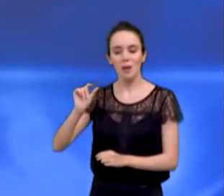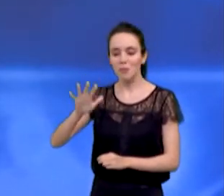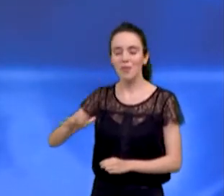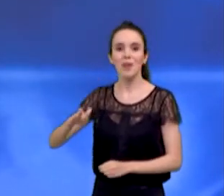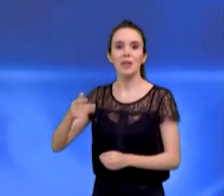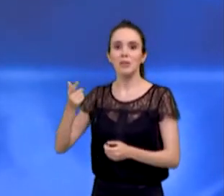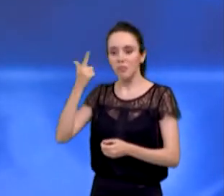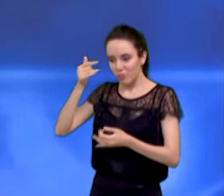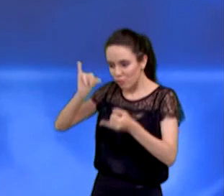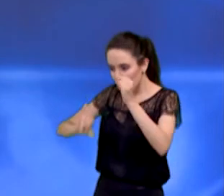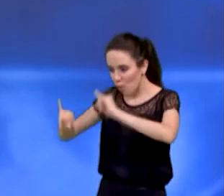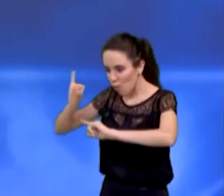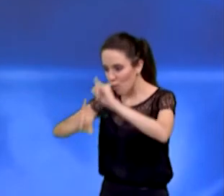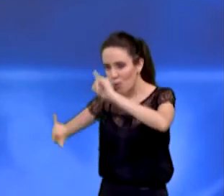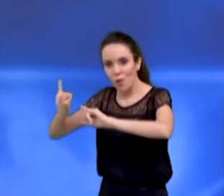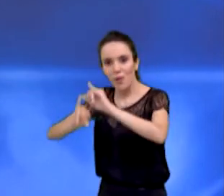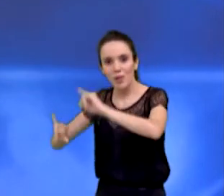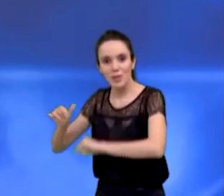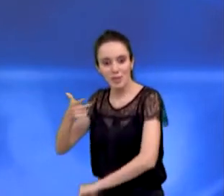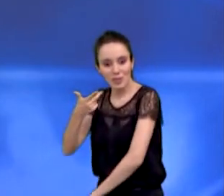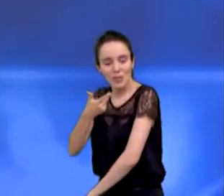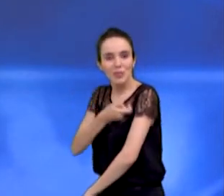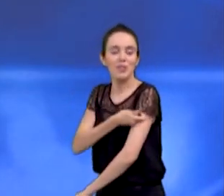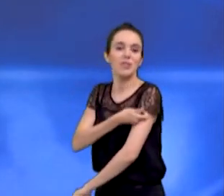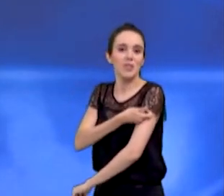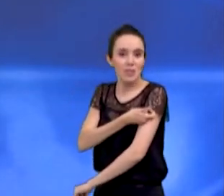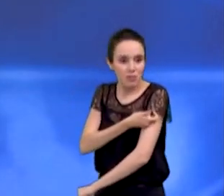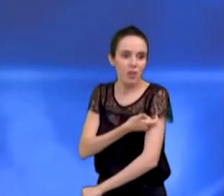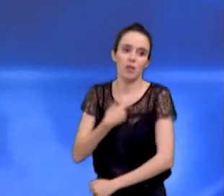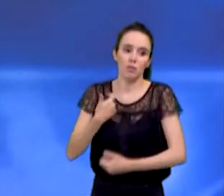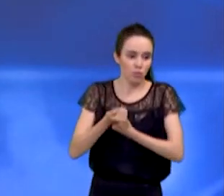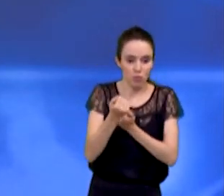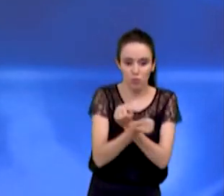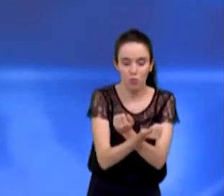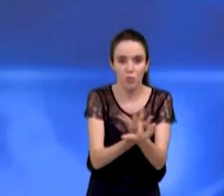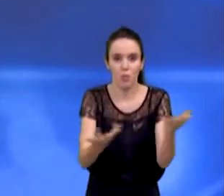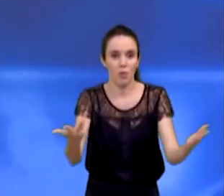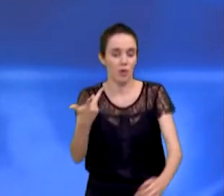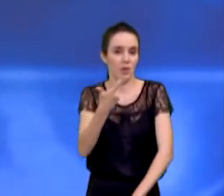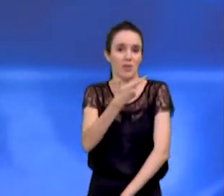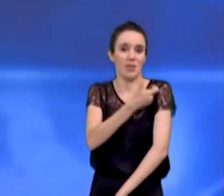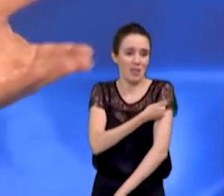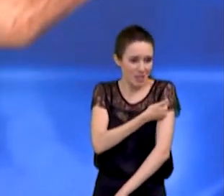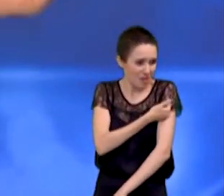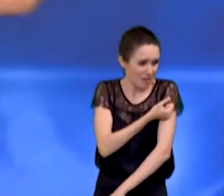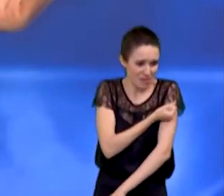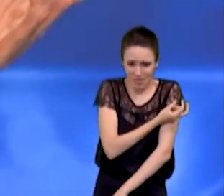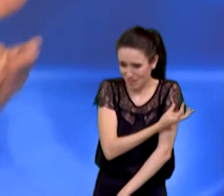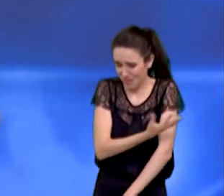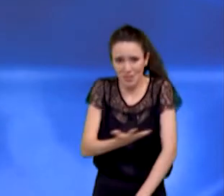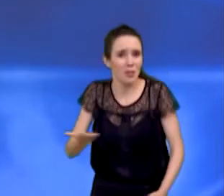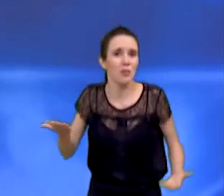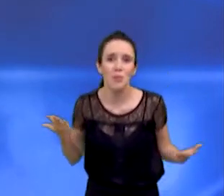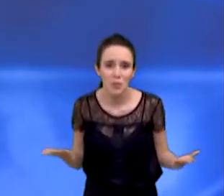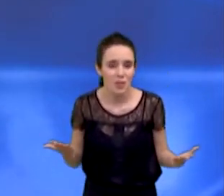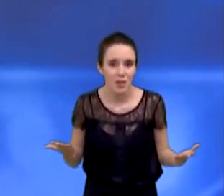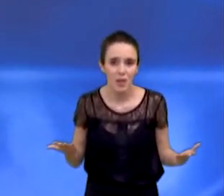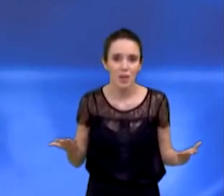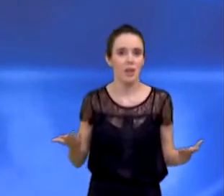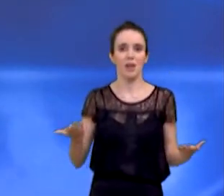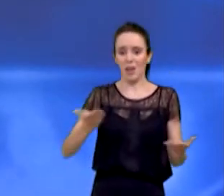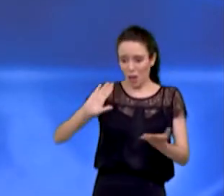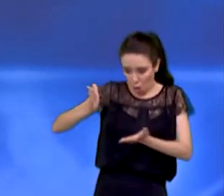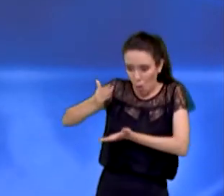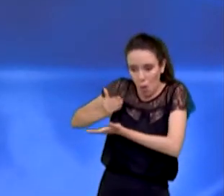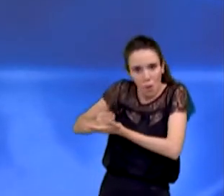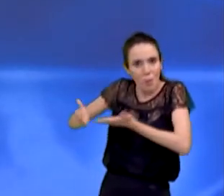temos 722 mil habitantes. Nós precisamos garantir 722 mil vacinas. Está certo? E isso tem que ser feito